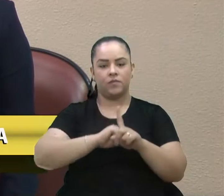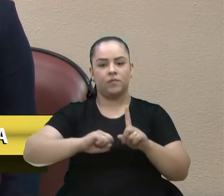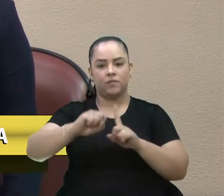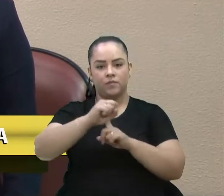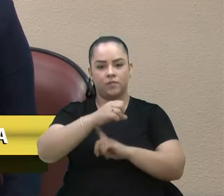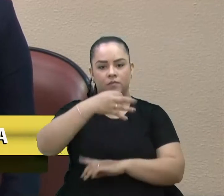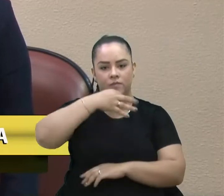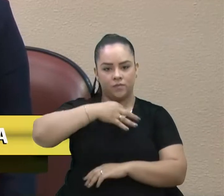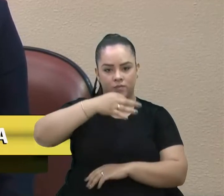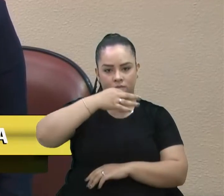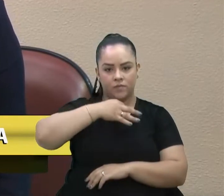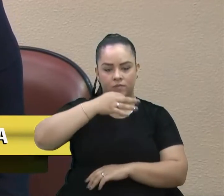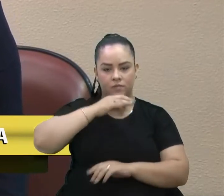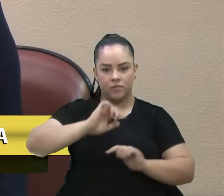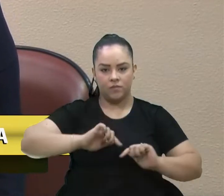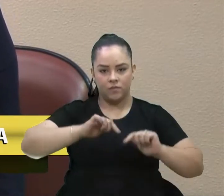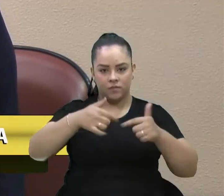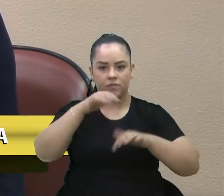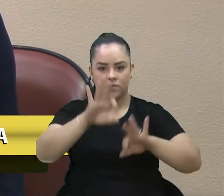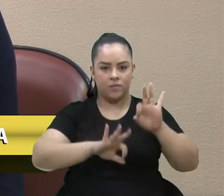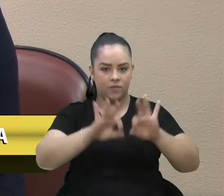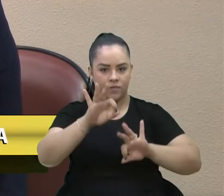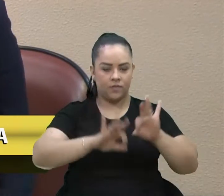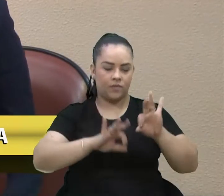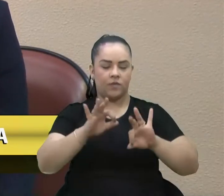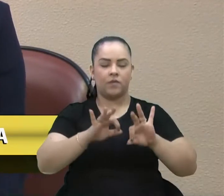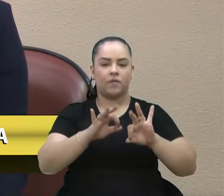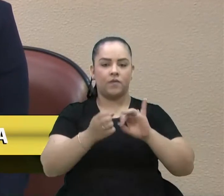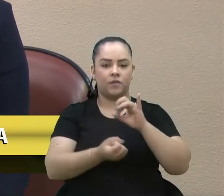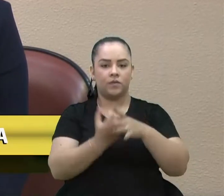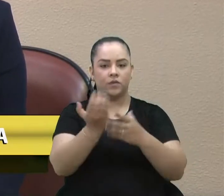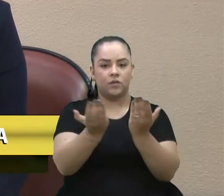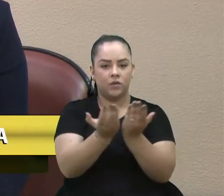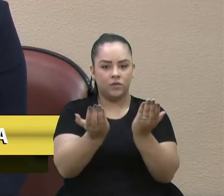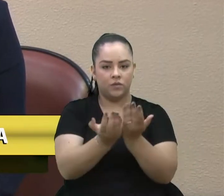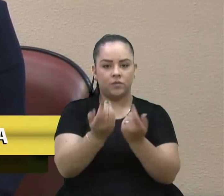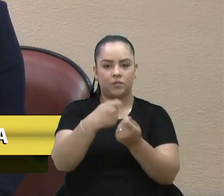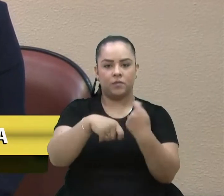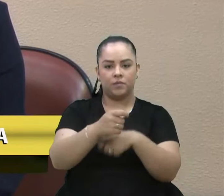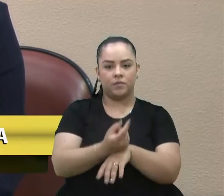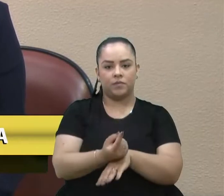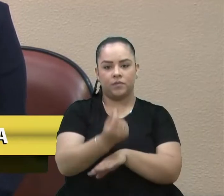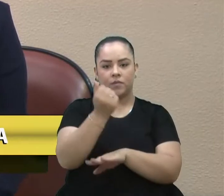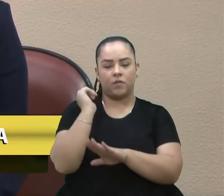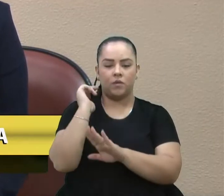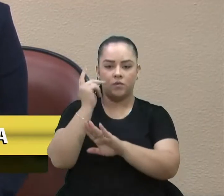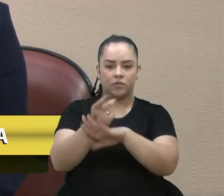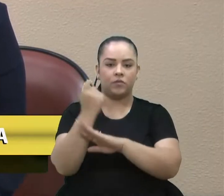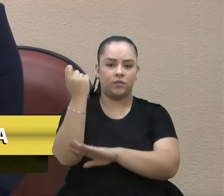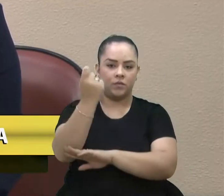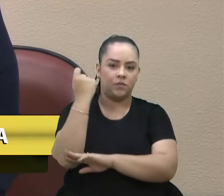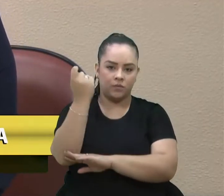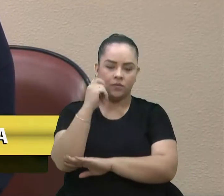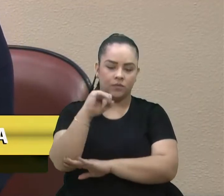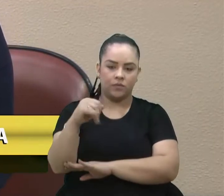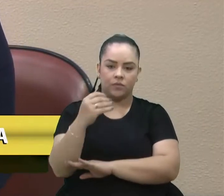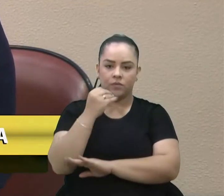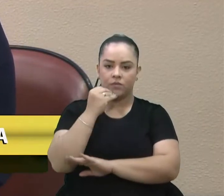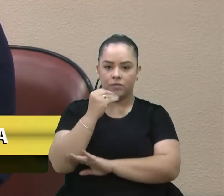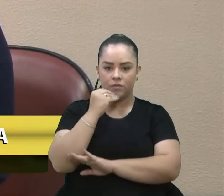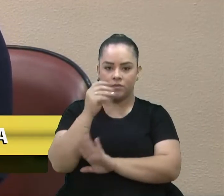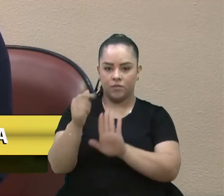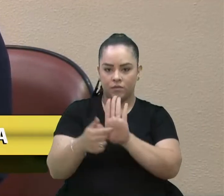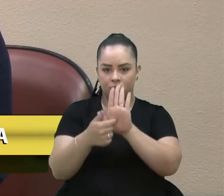ações e projetos da Fundação de Estudos Econômicos, Culturais e Históricos do Rio Grande do Sul. Na oportunidade, será